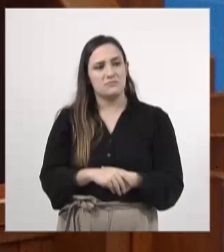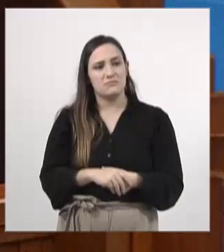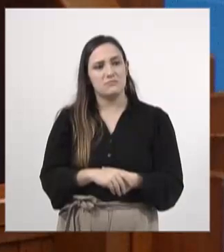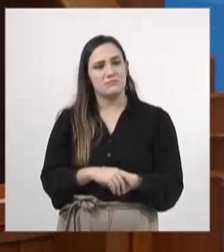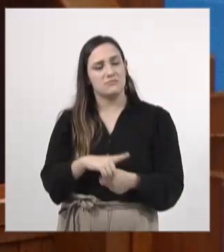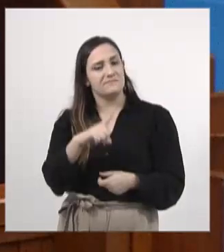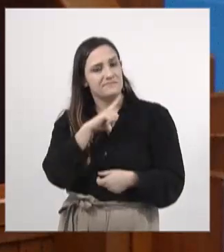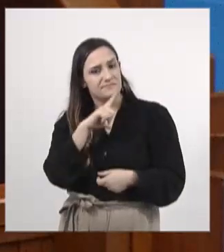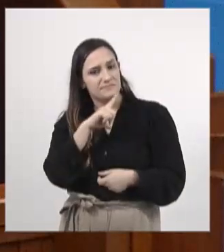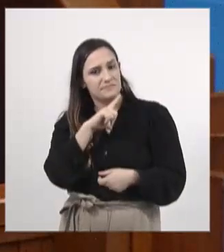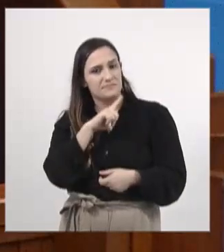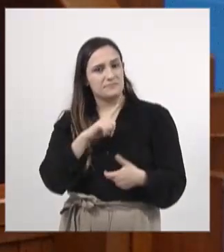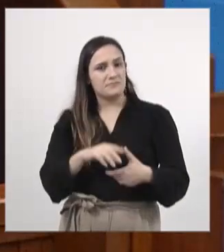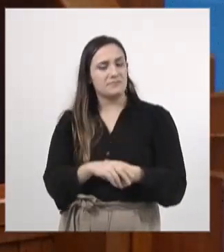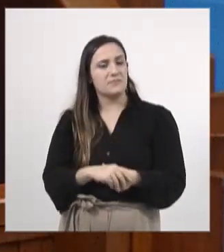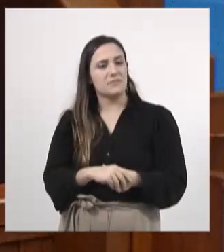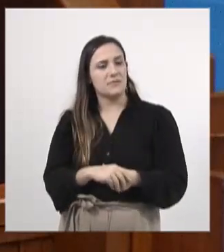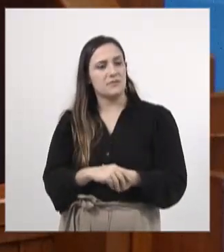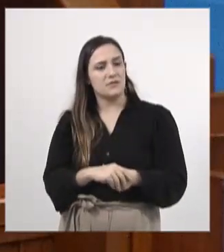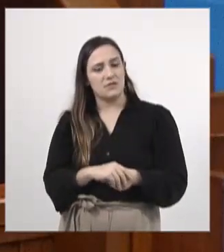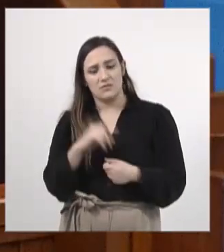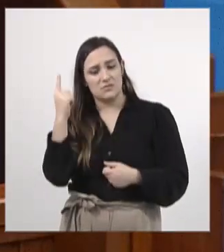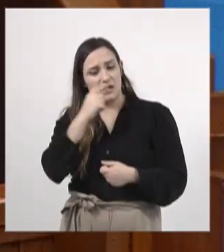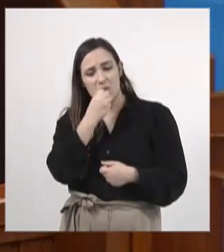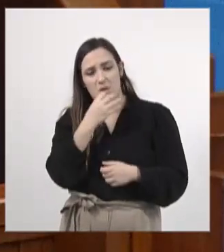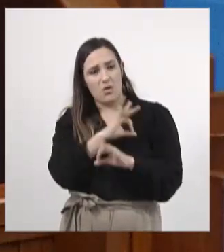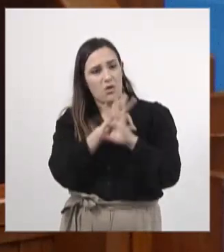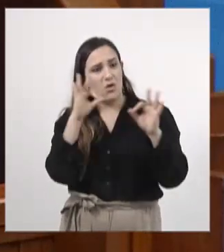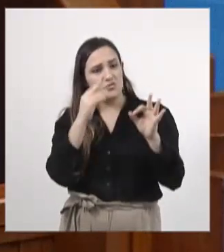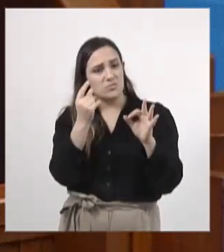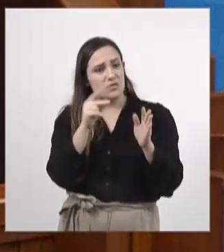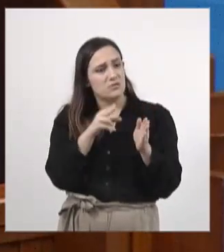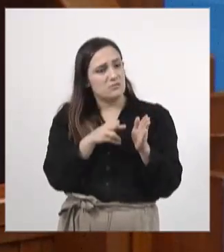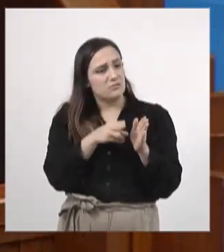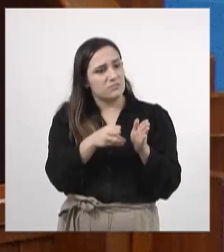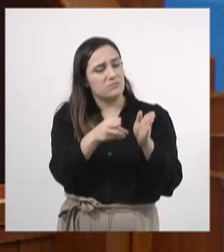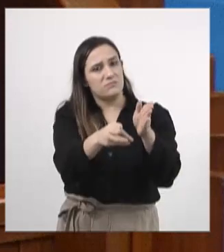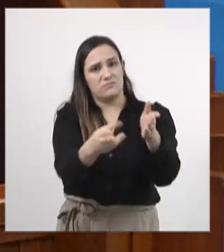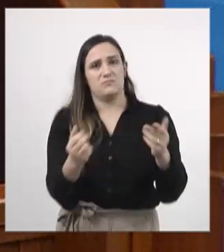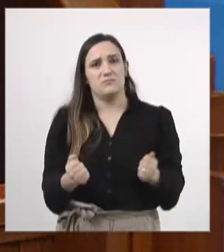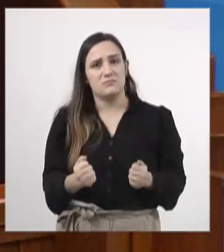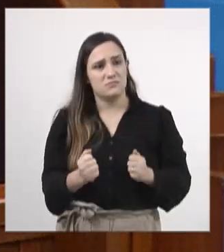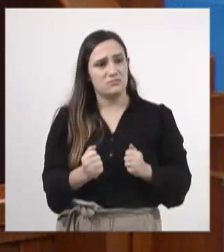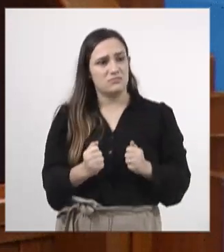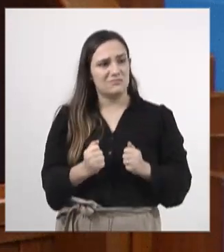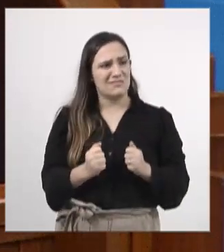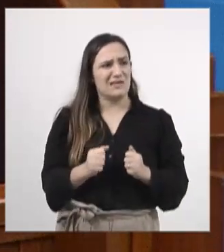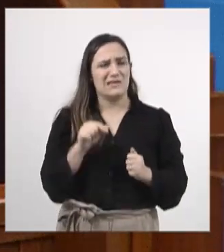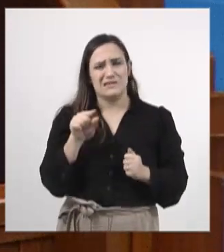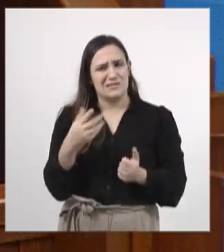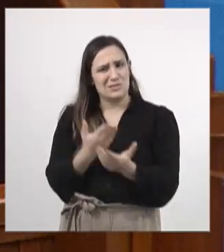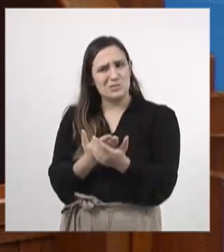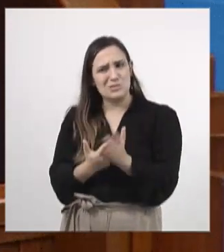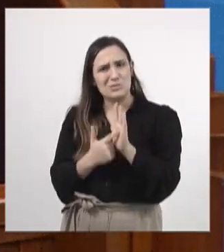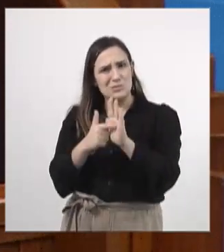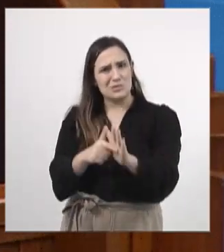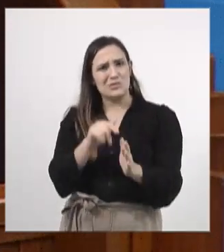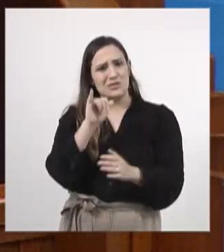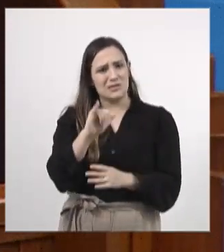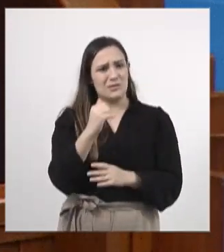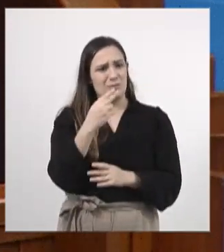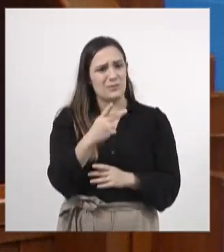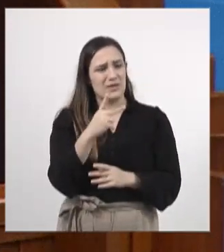você faz ela completamente funcional. Então, não é verdade esse estudo que está colocado pela NTT,